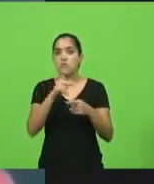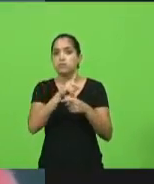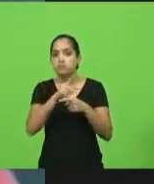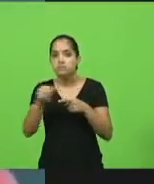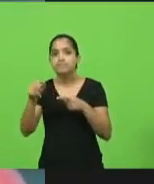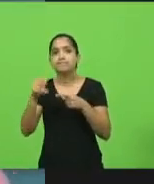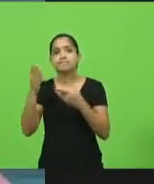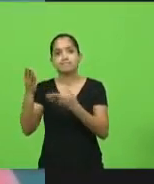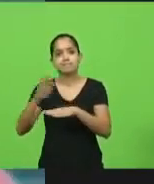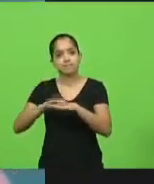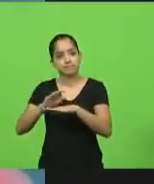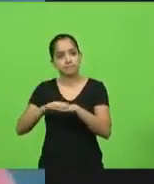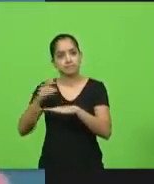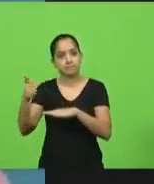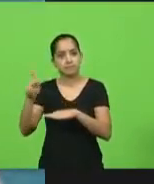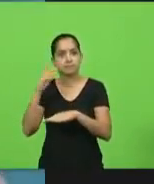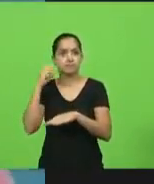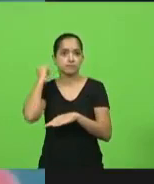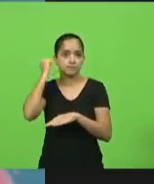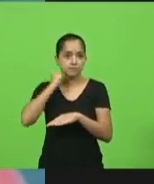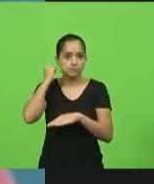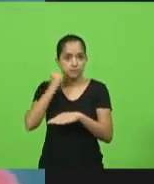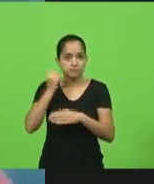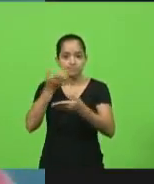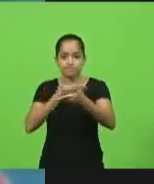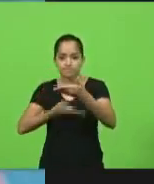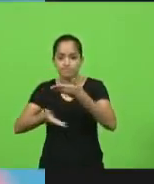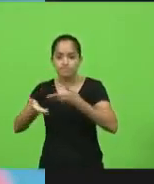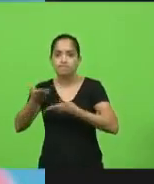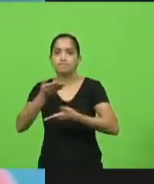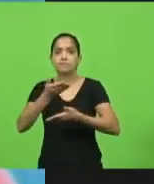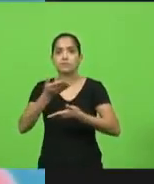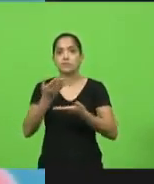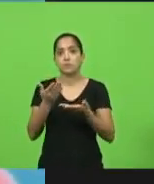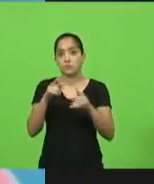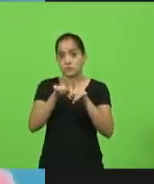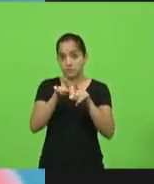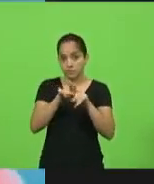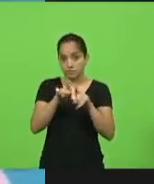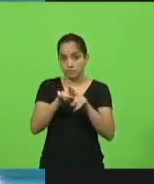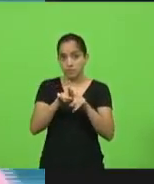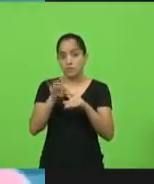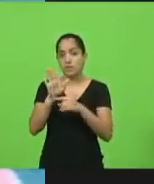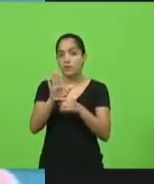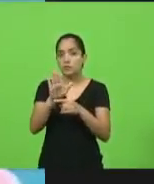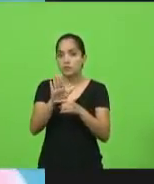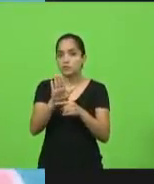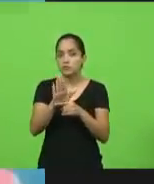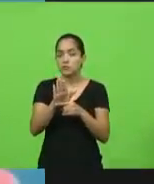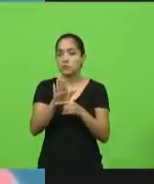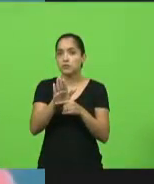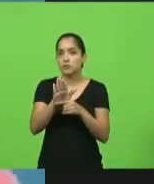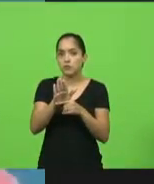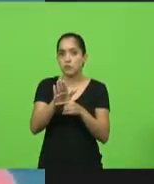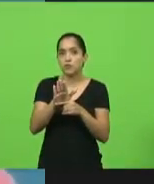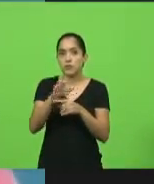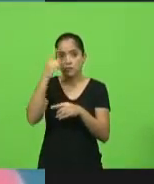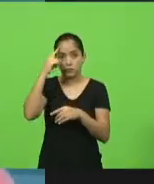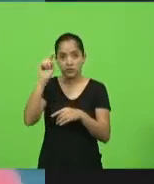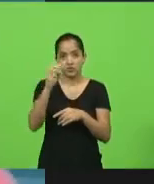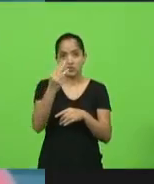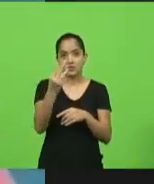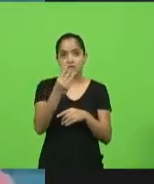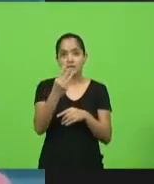Jorginho Melo, ele que intermediou essa vinda. Ele também intermedia, no próximo dia 3 de março,